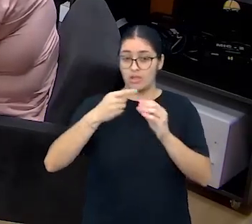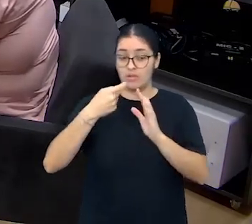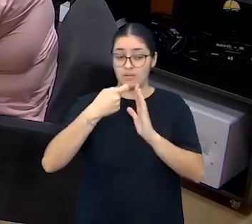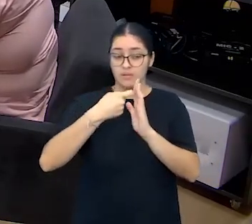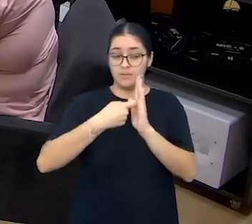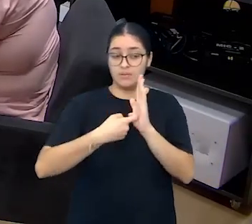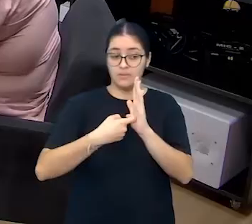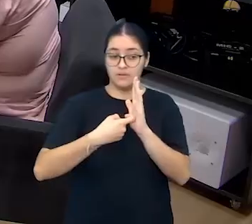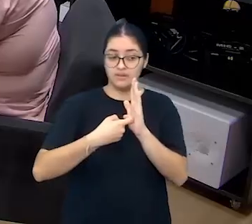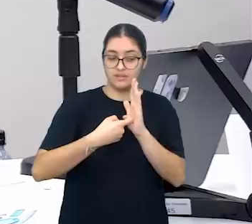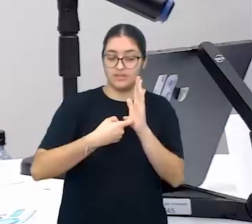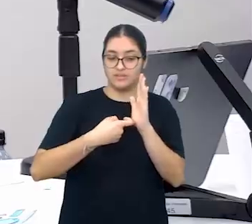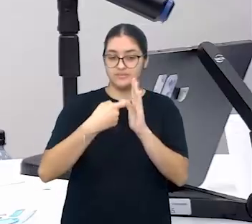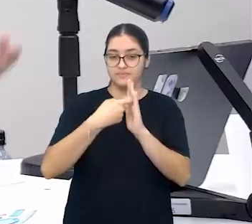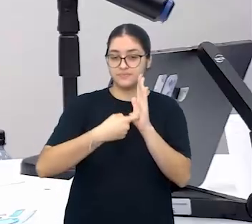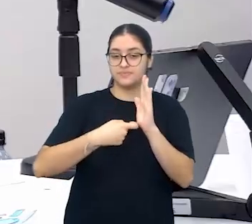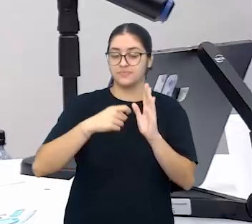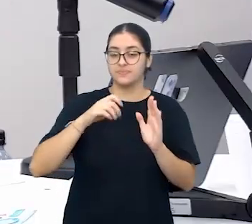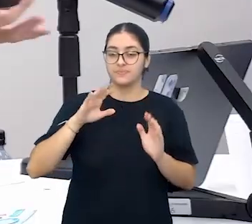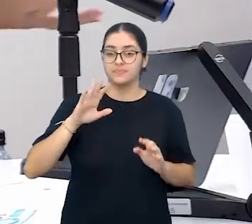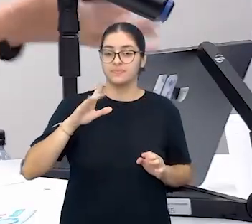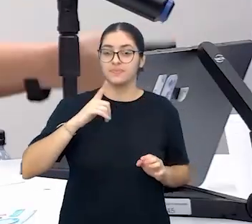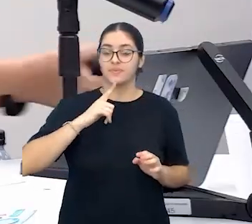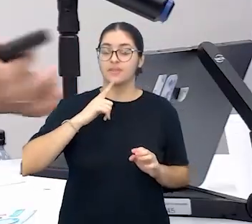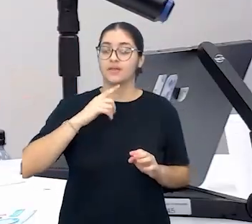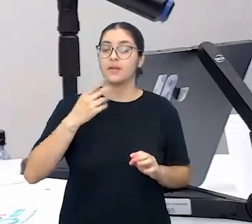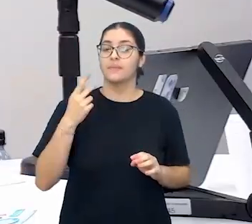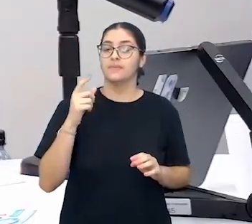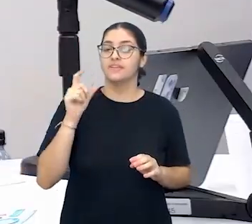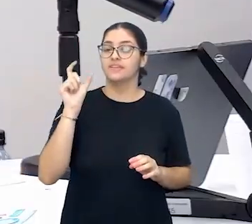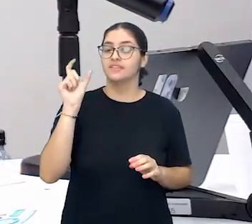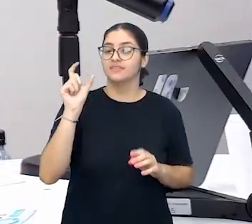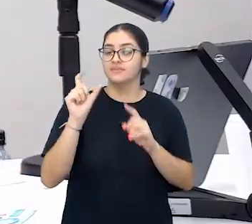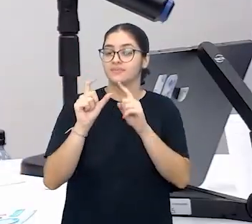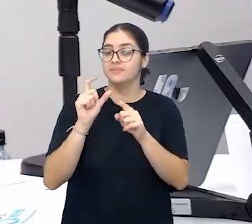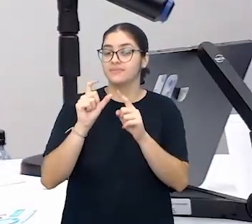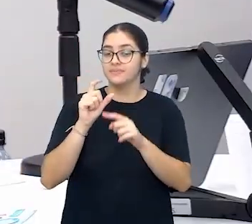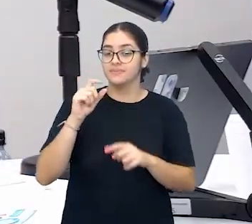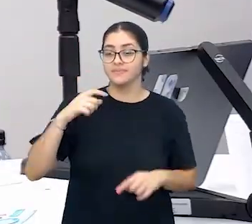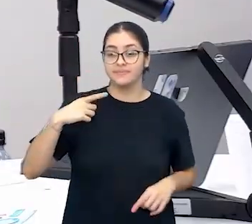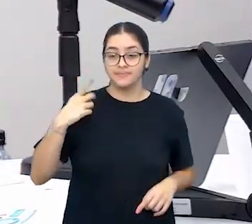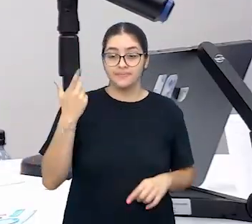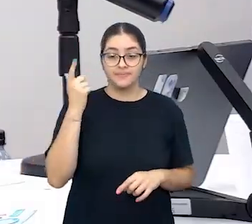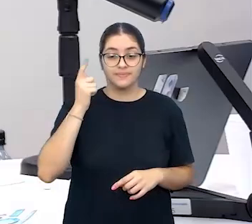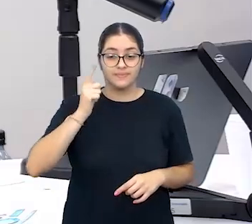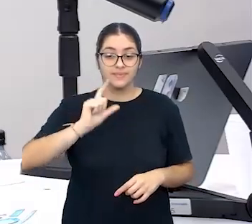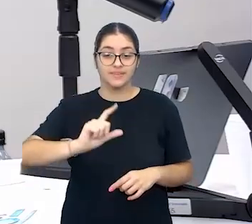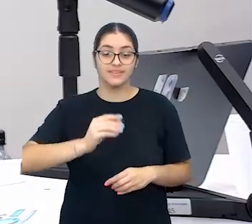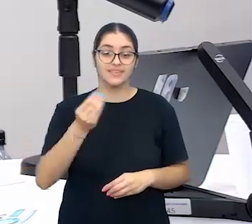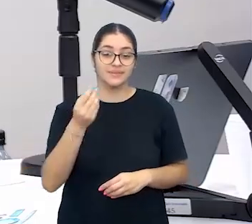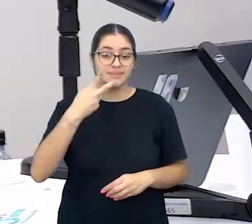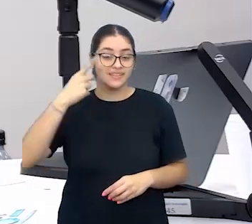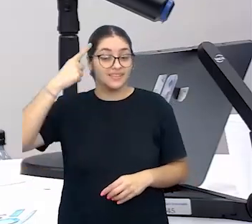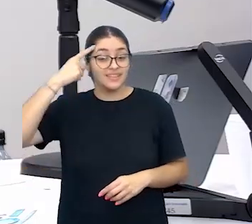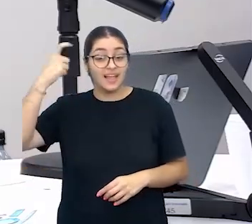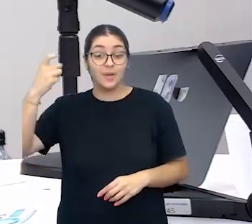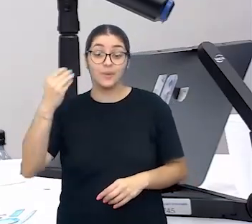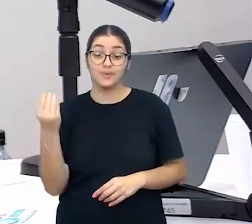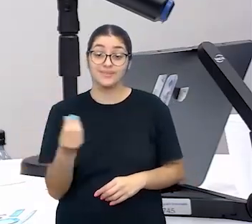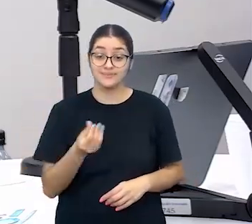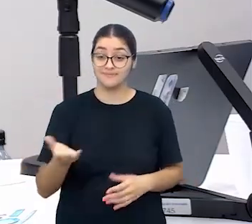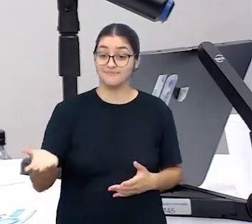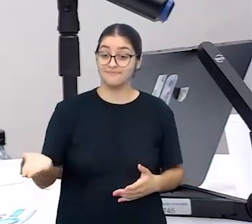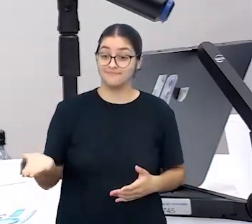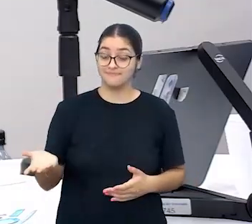lido. Ela entende o conjunto da palavra. Quando a professora ditou caranguejo, ela formou a ideia, a